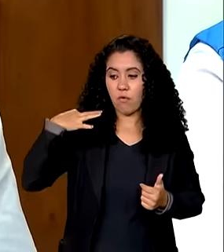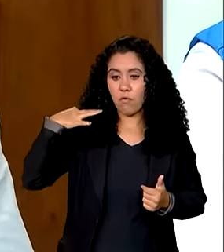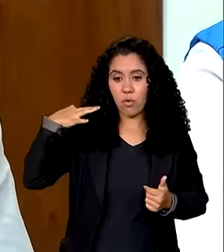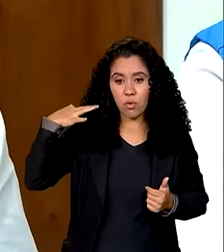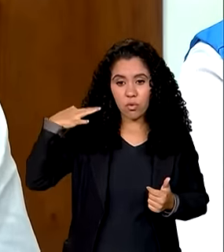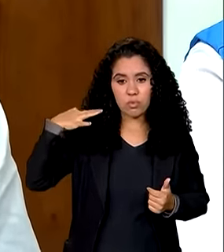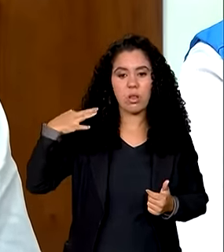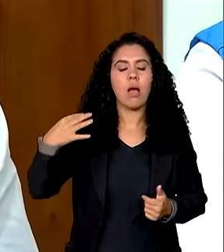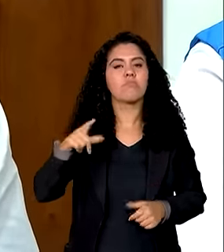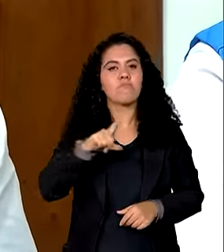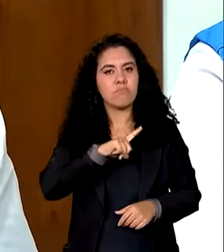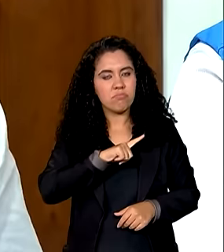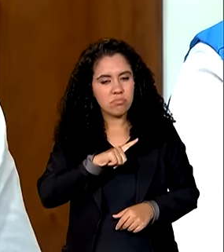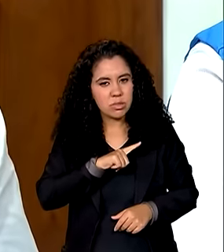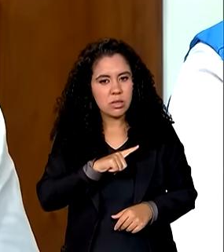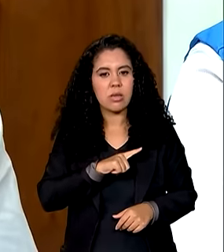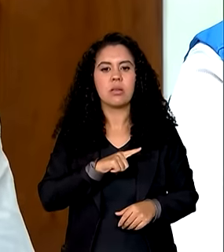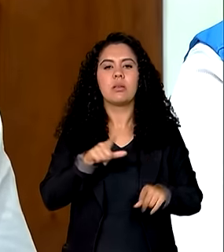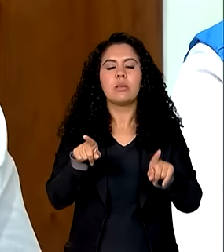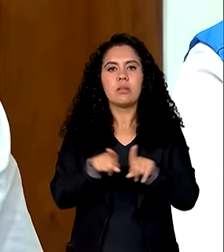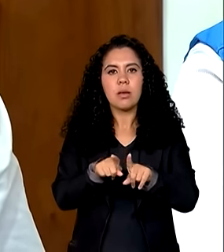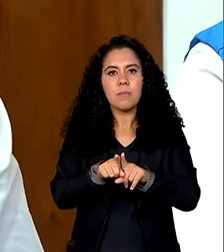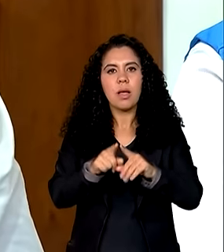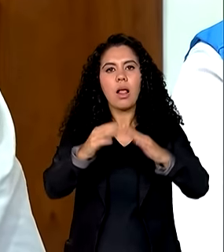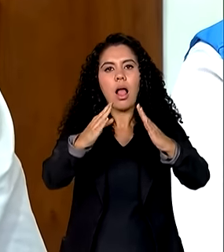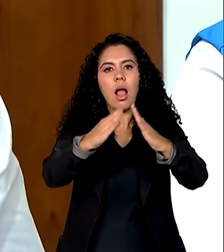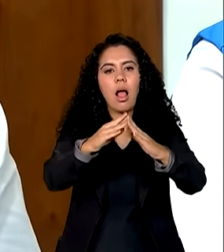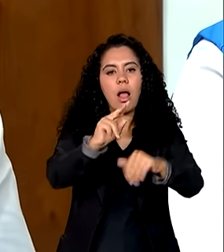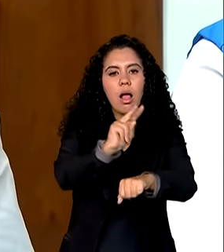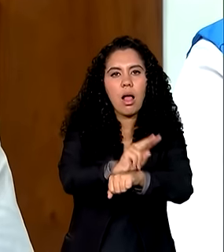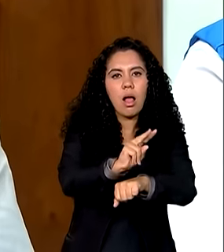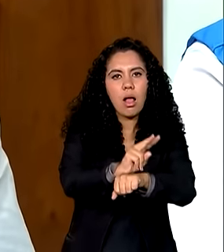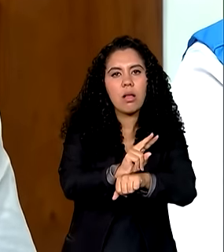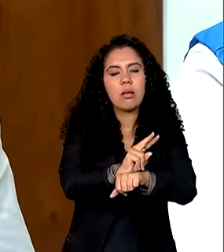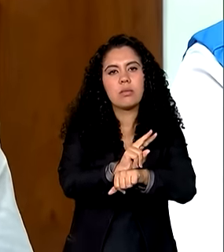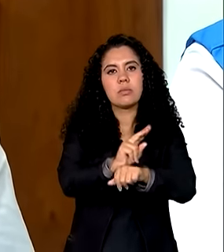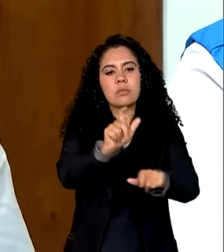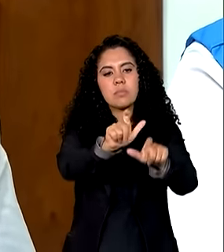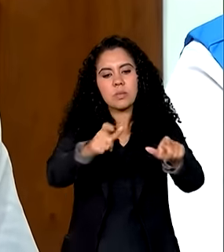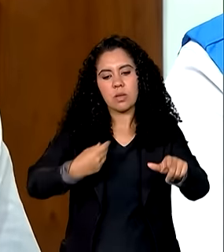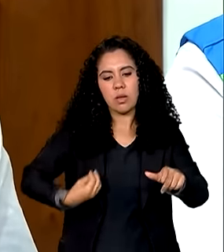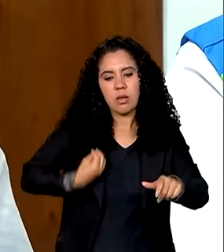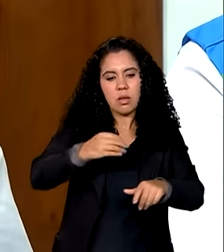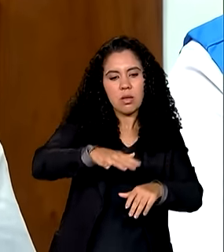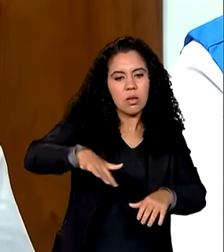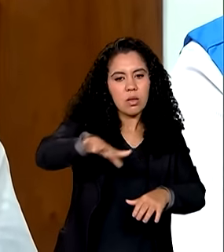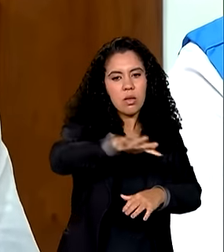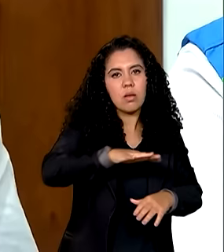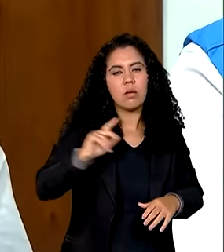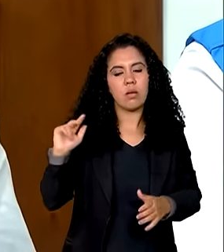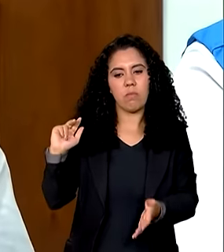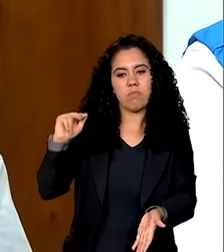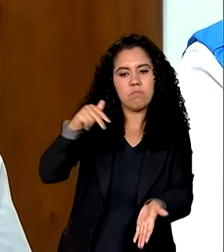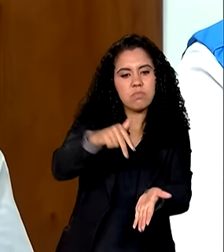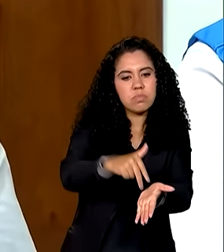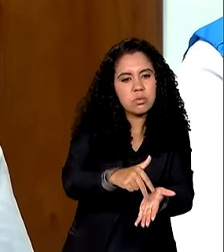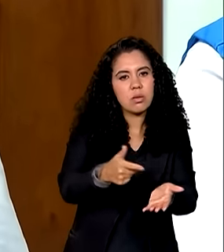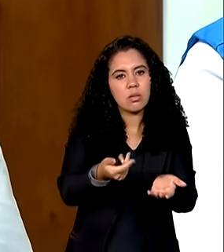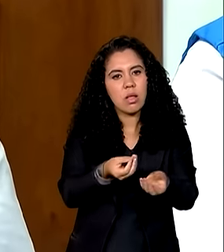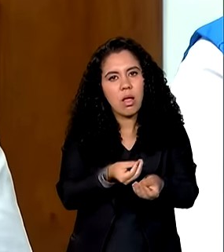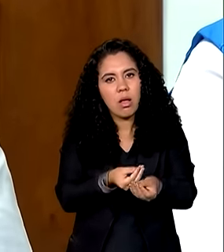voluntários vão precisar ir até os abrigos para as pessoas preencherem formulários as pessoas estão sem condições de